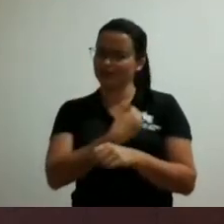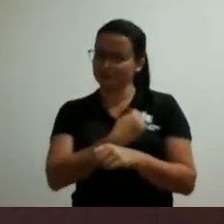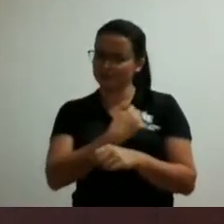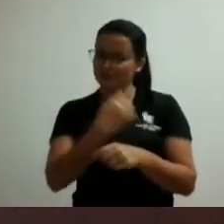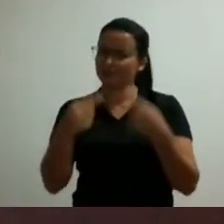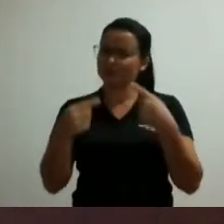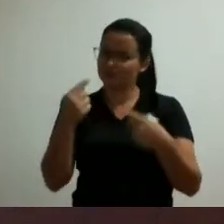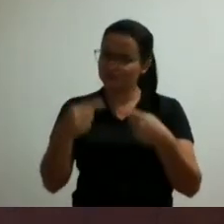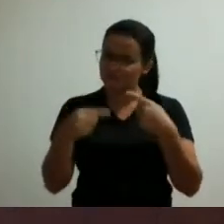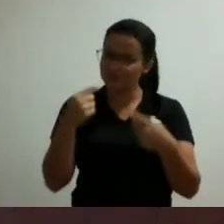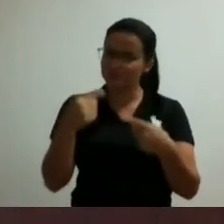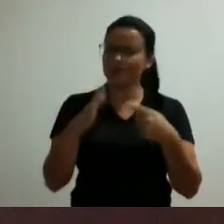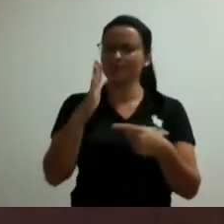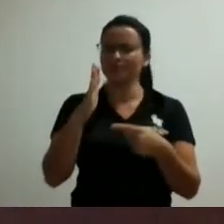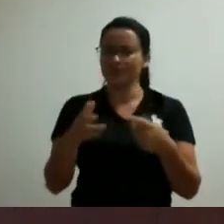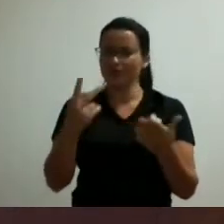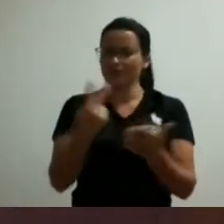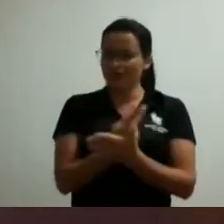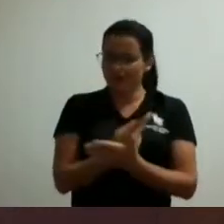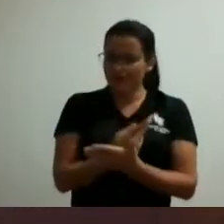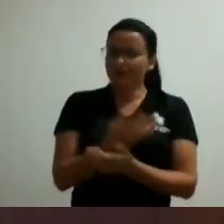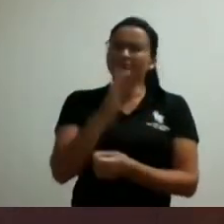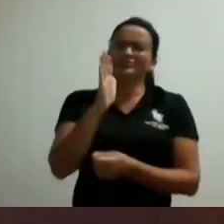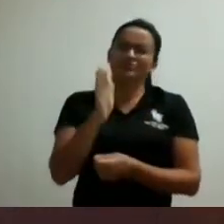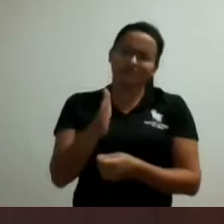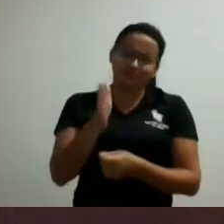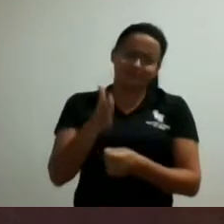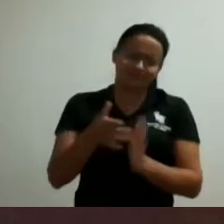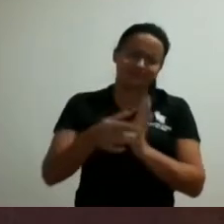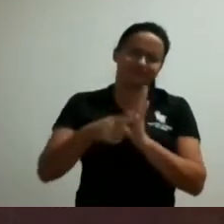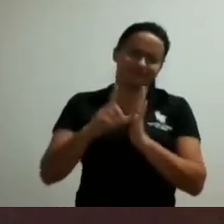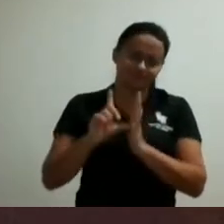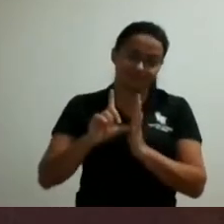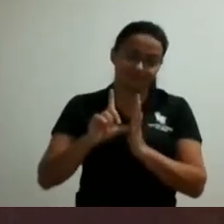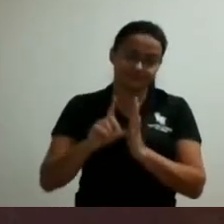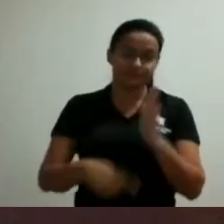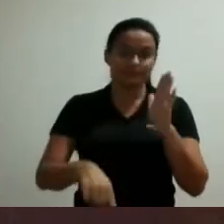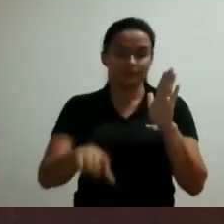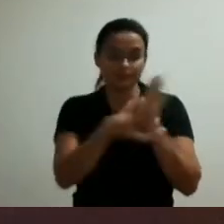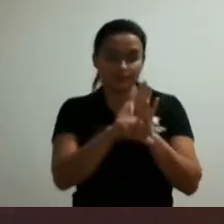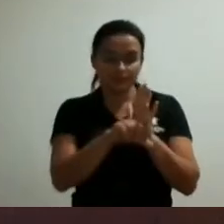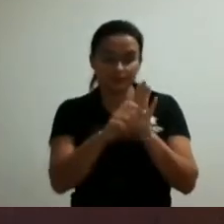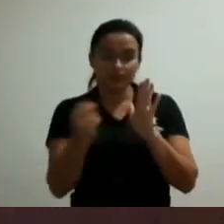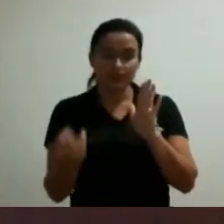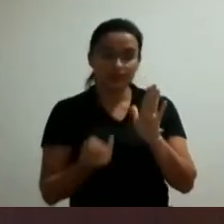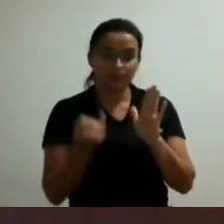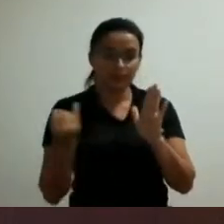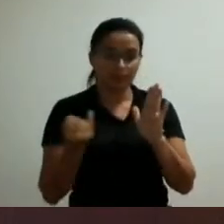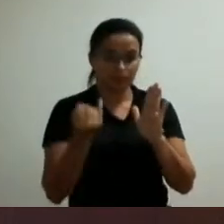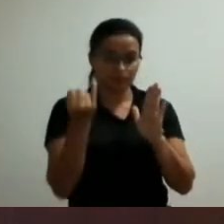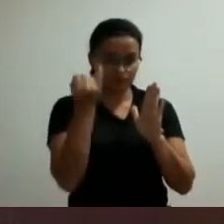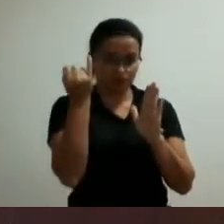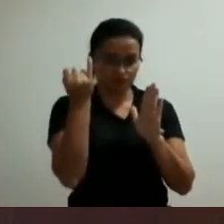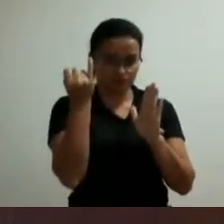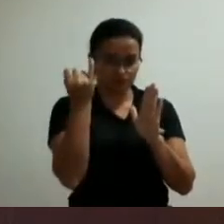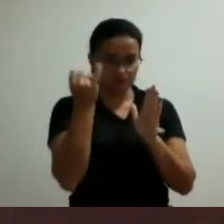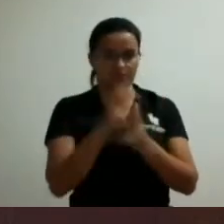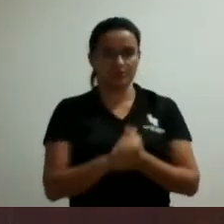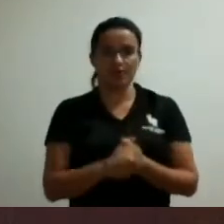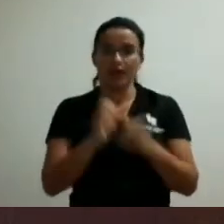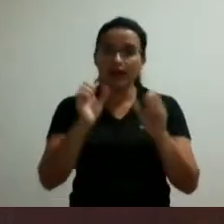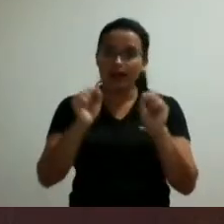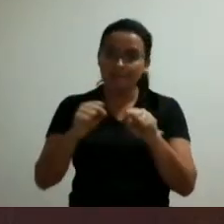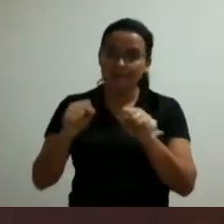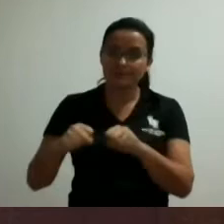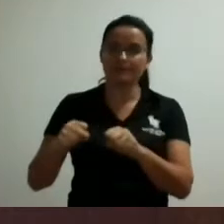com vossa excelência no sentido de que essa lei ela é importantíssima para a capacitação dos